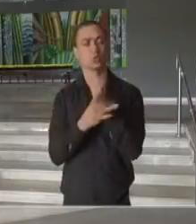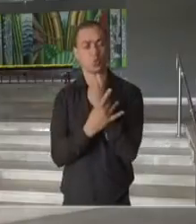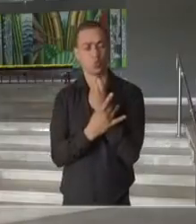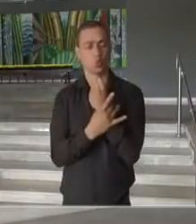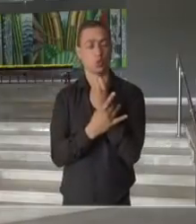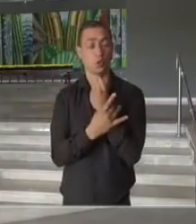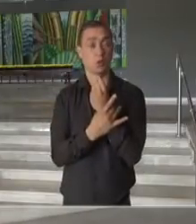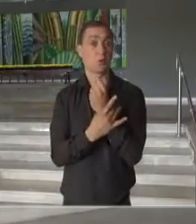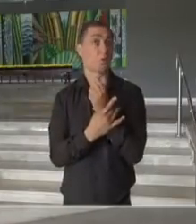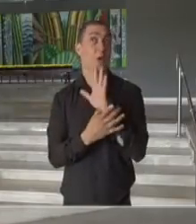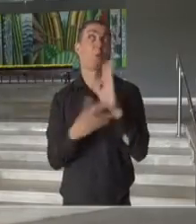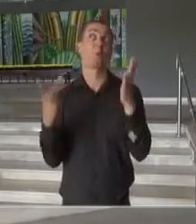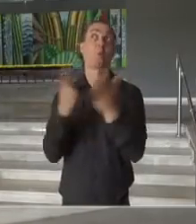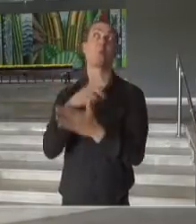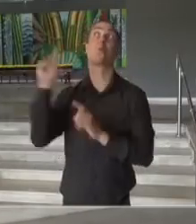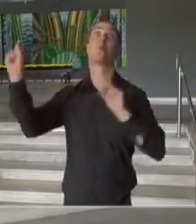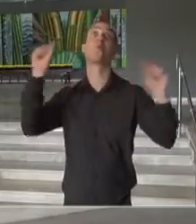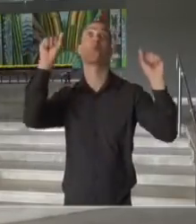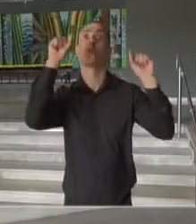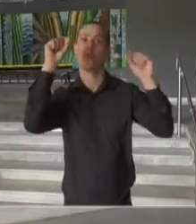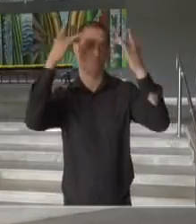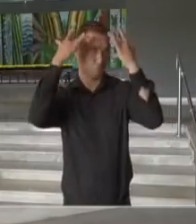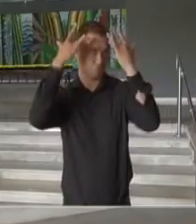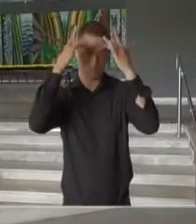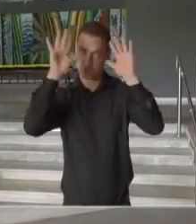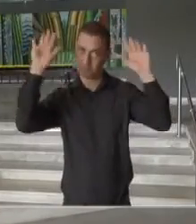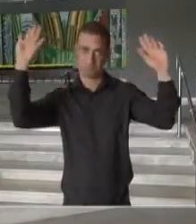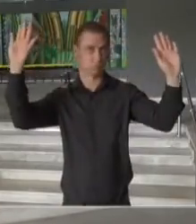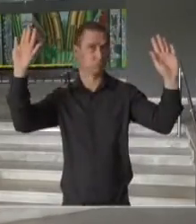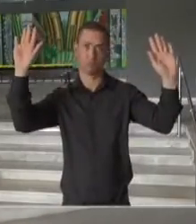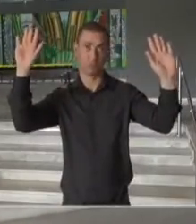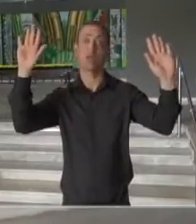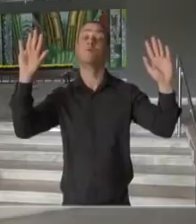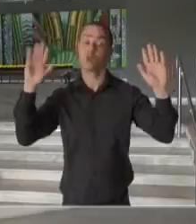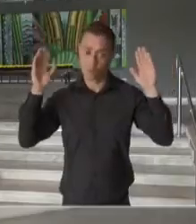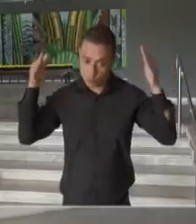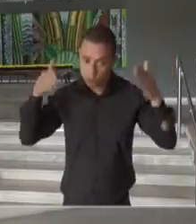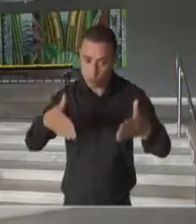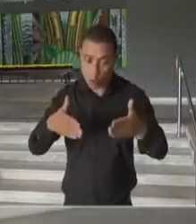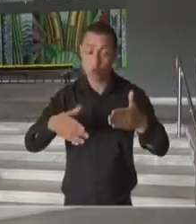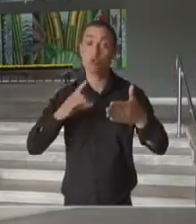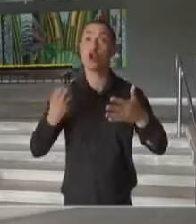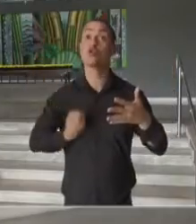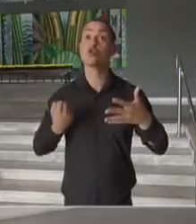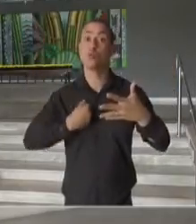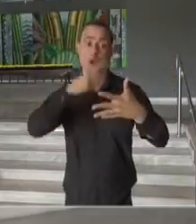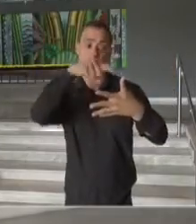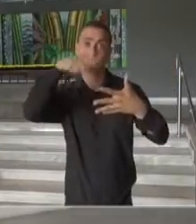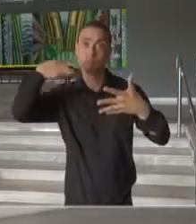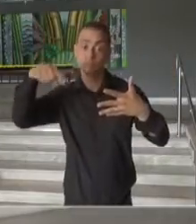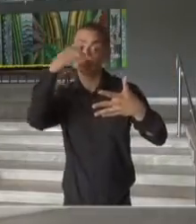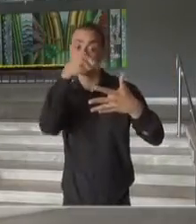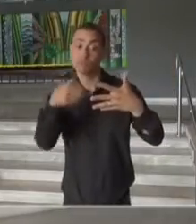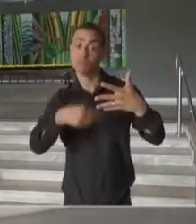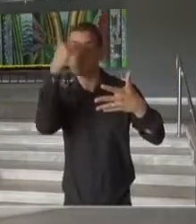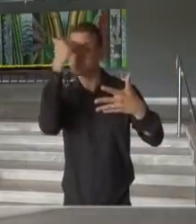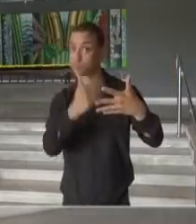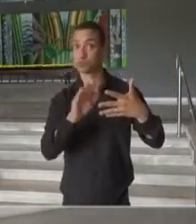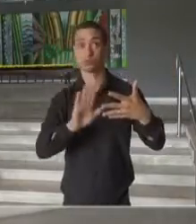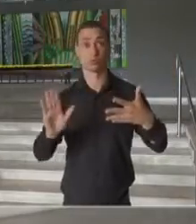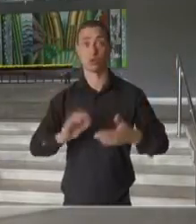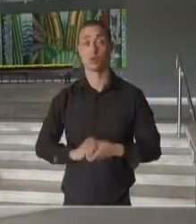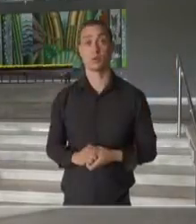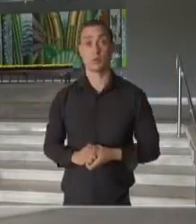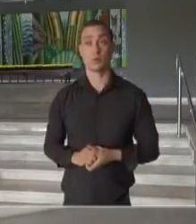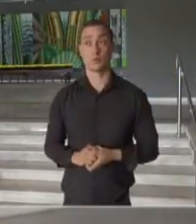independente do que aconteceu ou o que acontece em outros locais, nós vamos continuar nos baseando nos nossos indicadores. e,